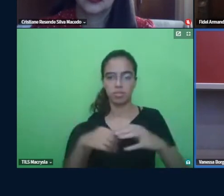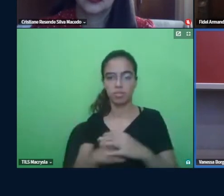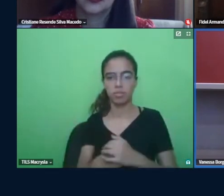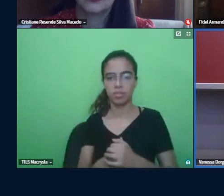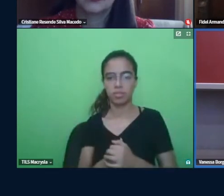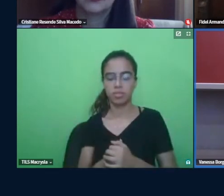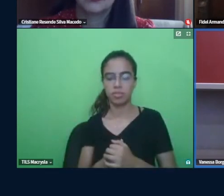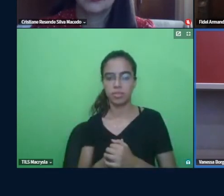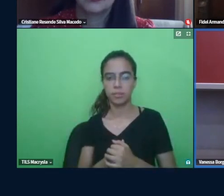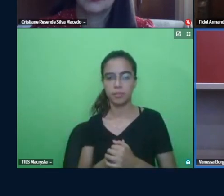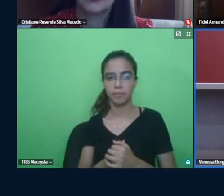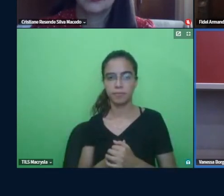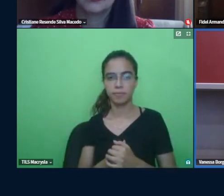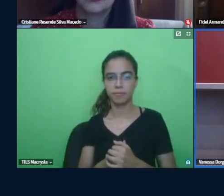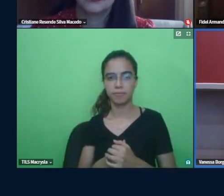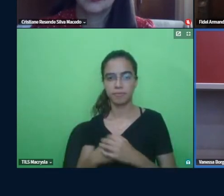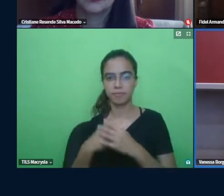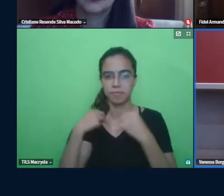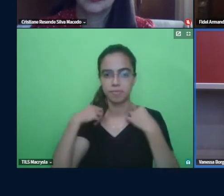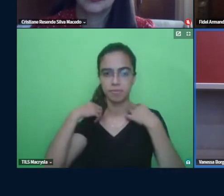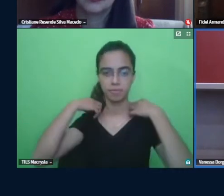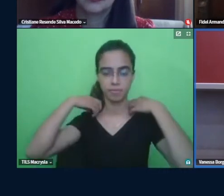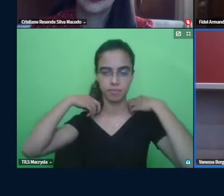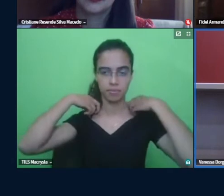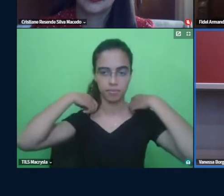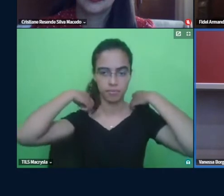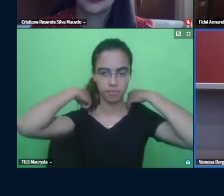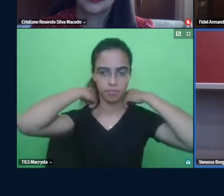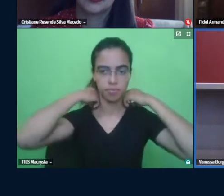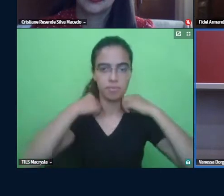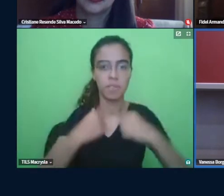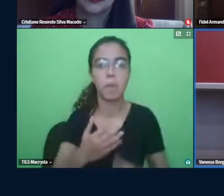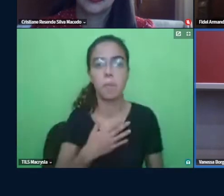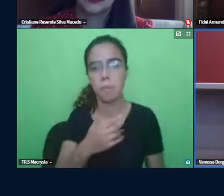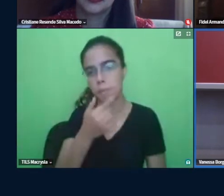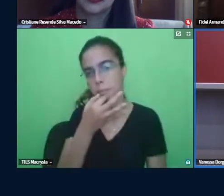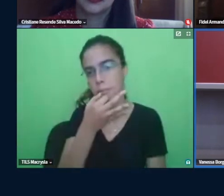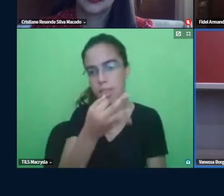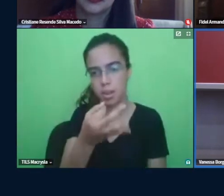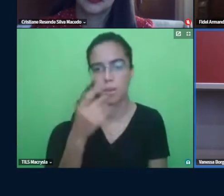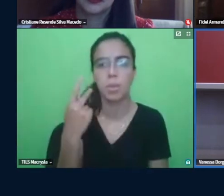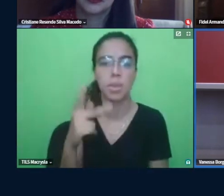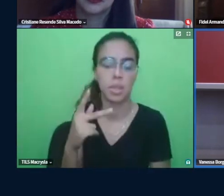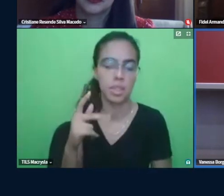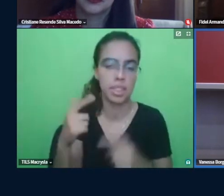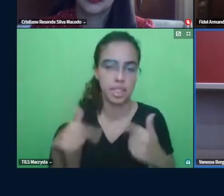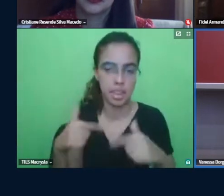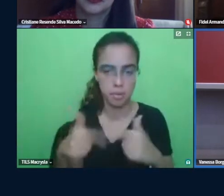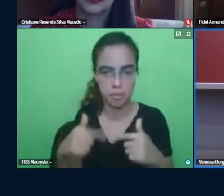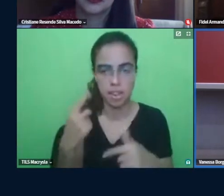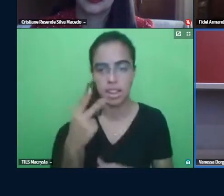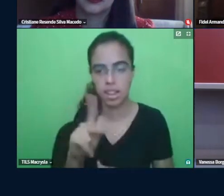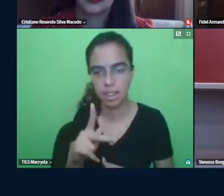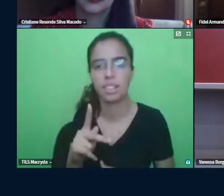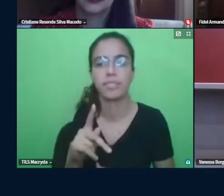foi um caminho muito bom eu acho que o trabalho que a Cristiane fez durante esse mestrado é um trabalho